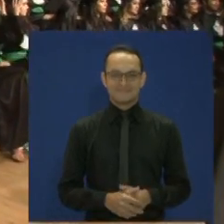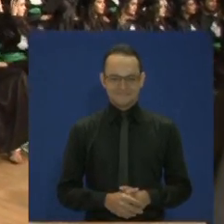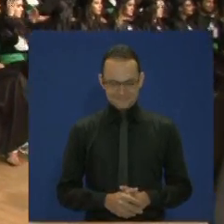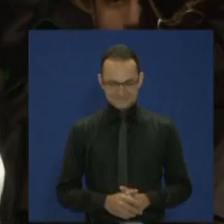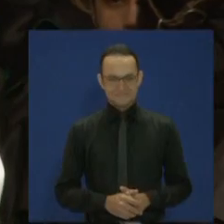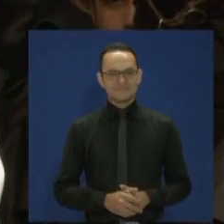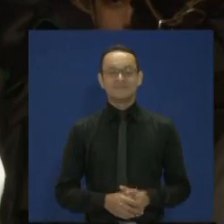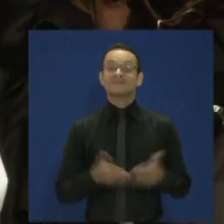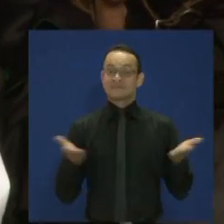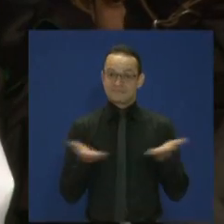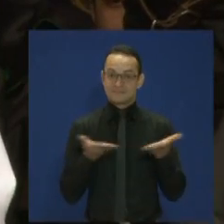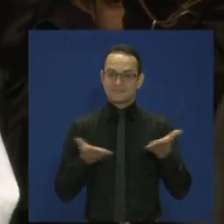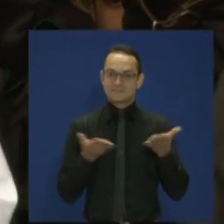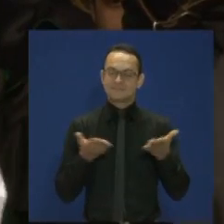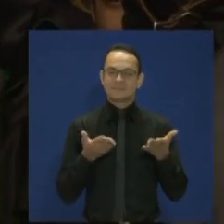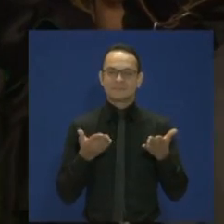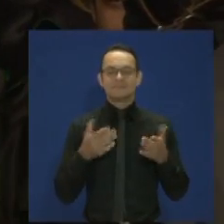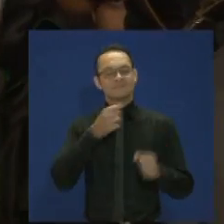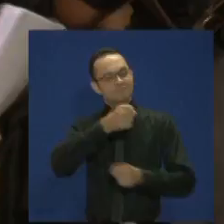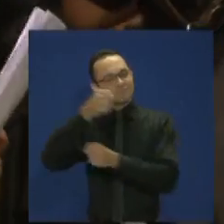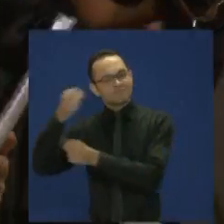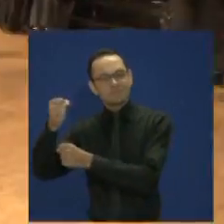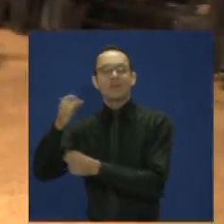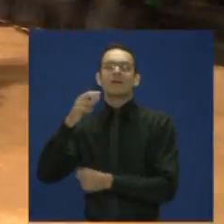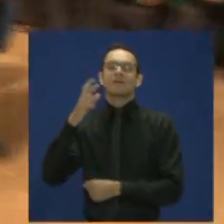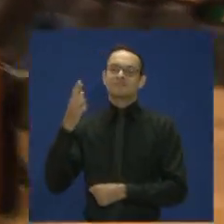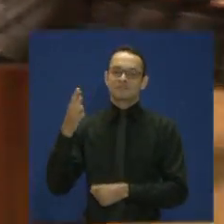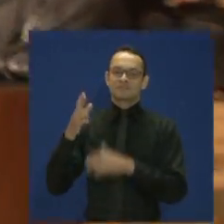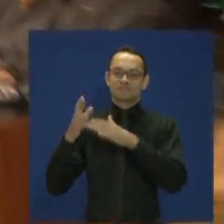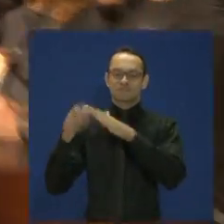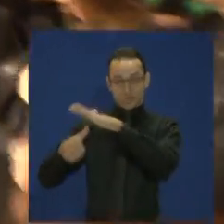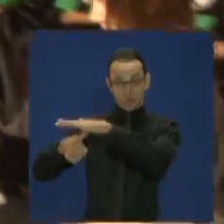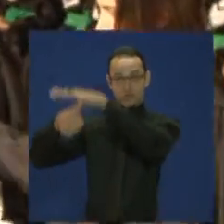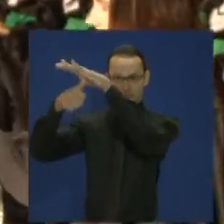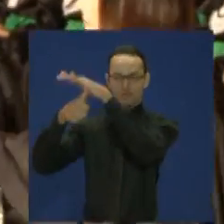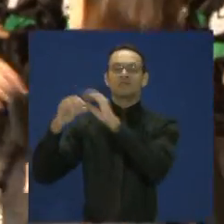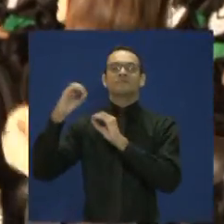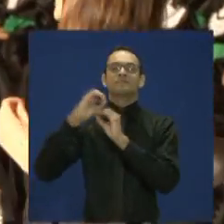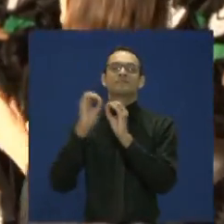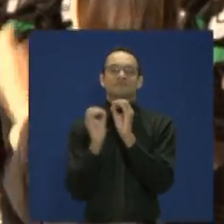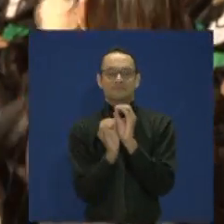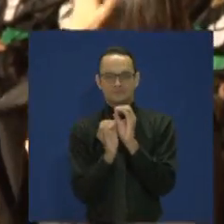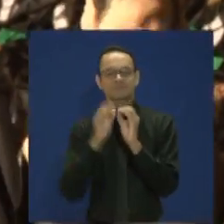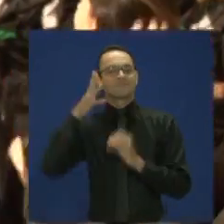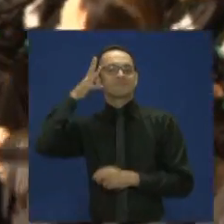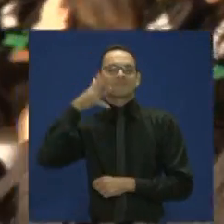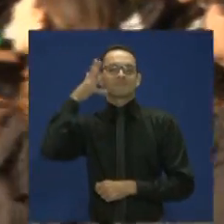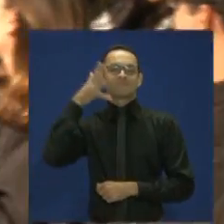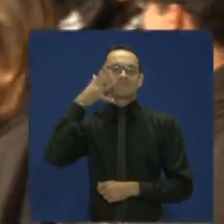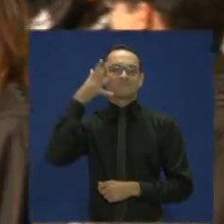Com a palavra, o reitor da UFG, professor Orlando Afonso Vale do Amaral.